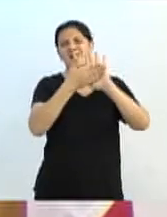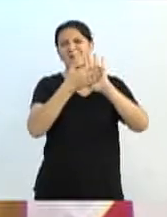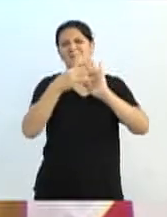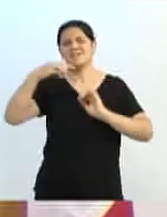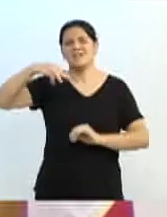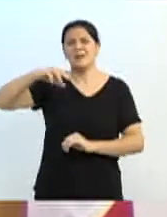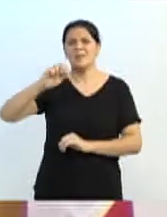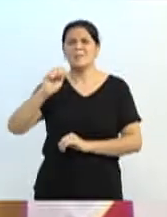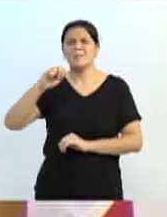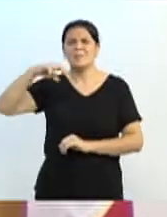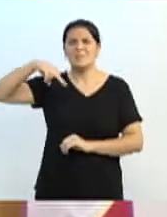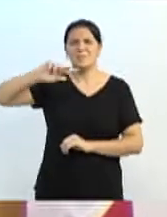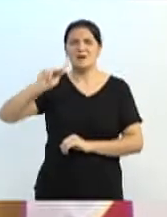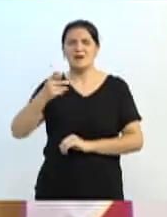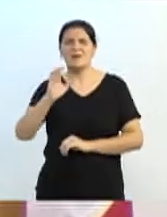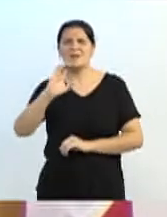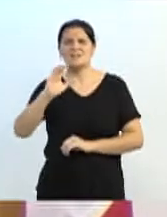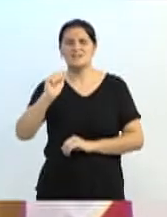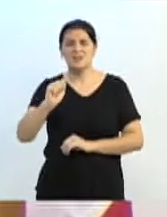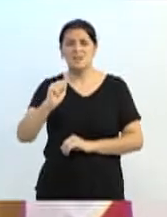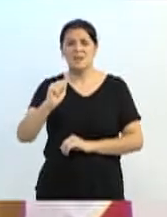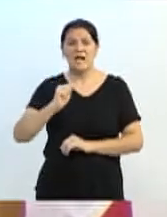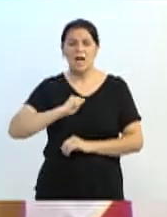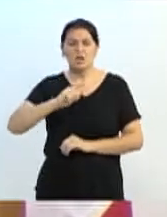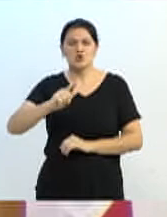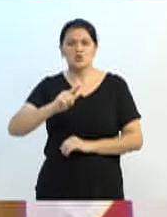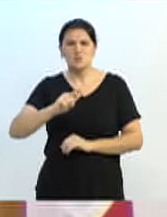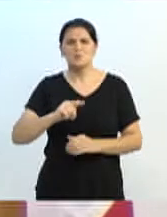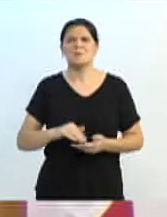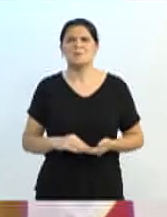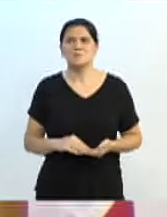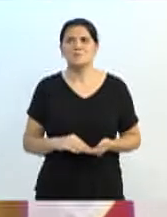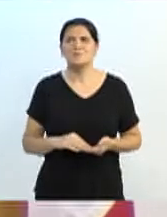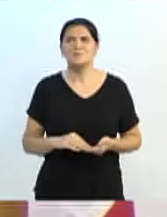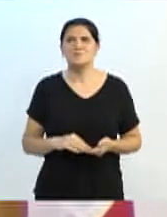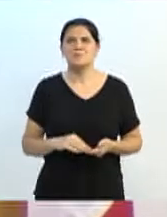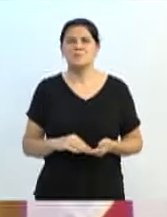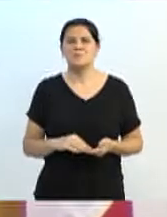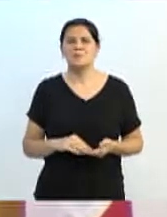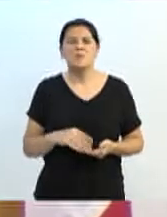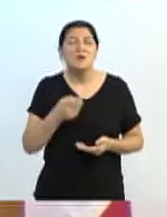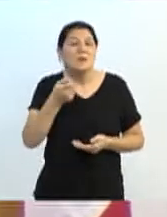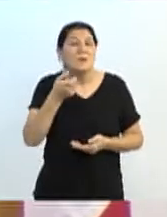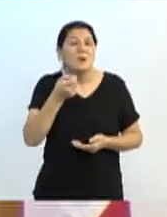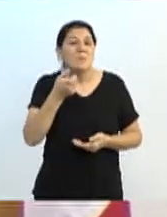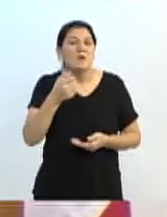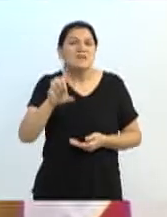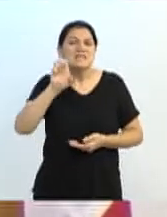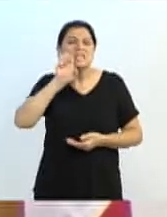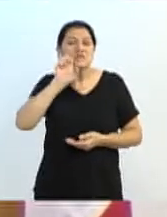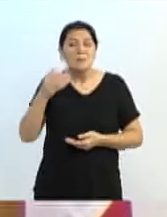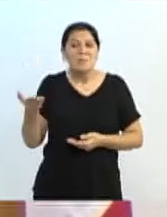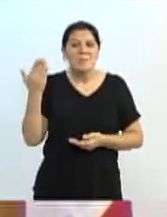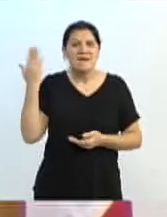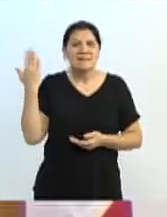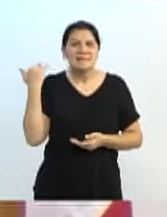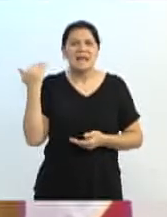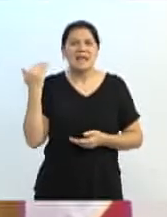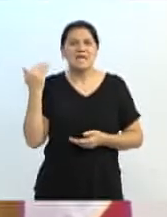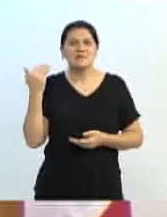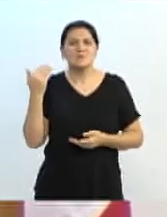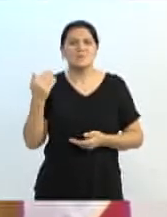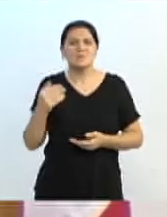Azulão, lá no nosso estádio, que quase que o Egídio, no ano passado, foi o nosso treinador, por pouco,